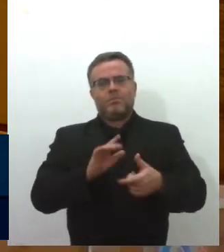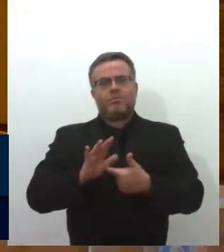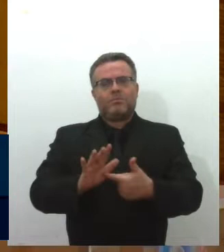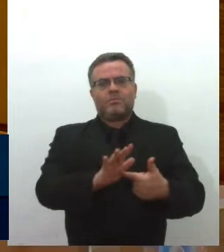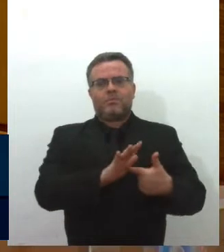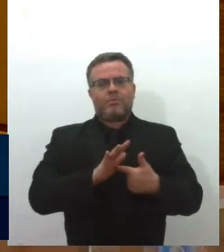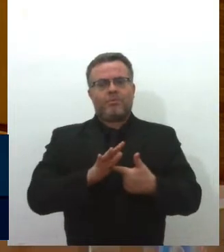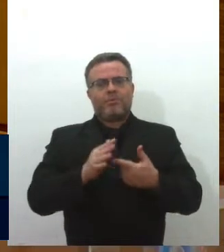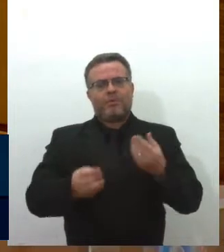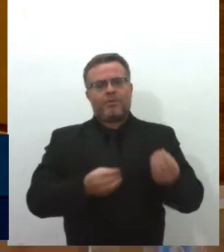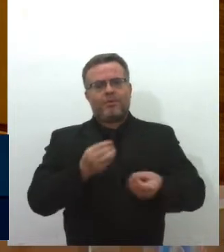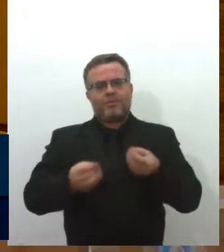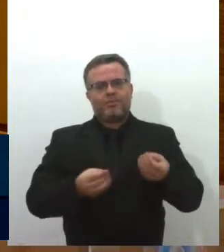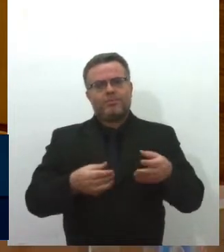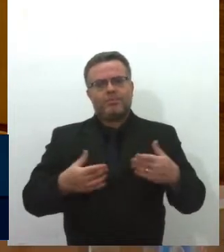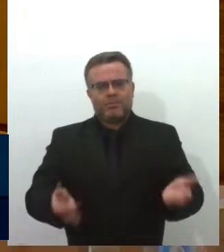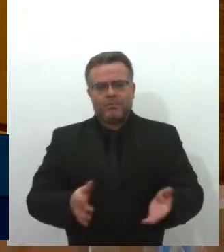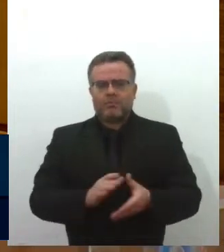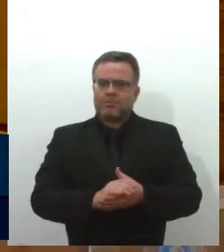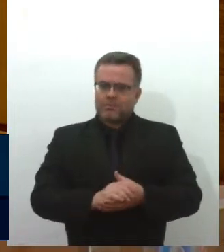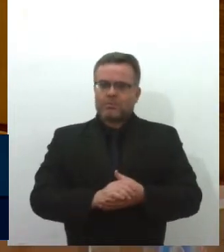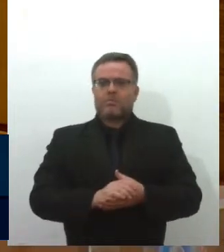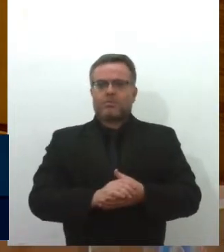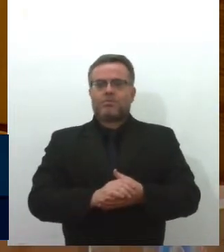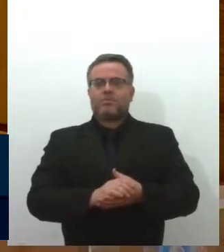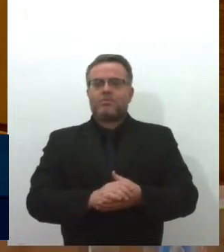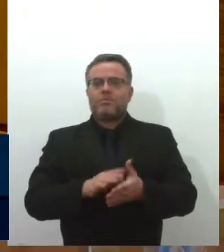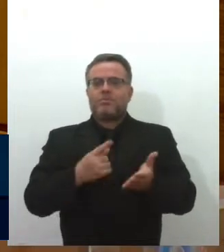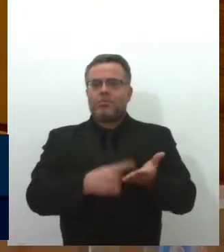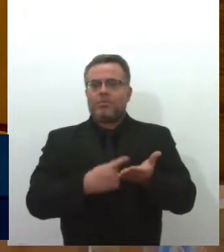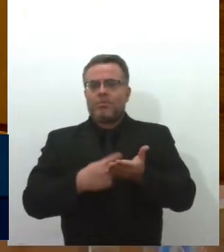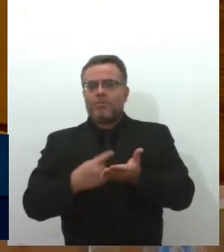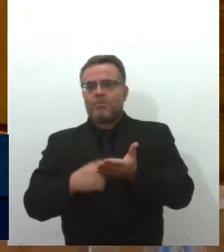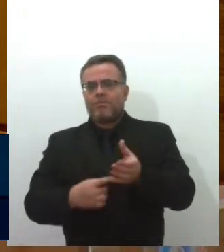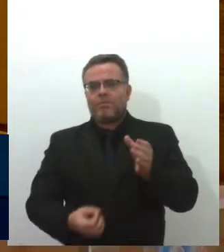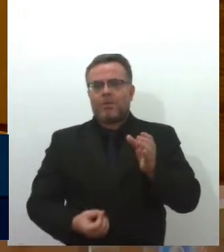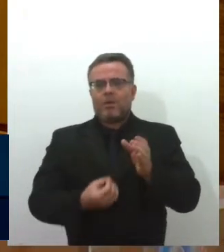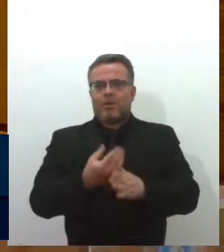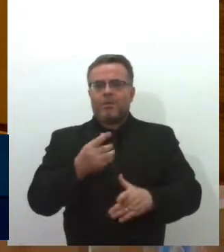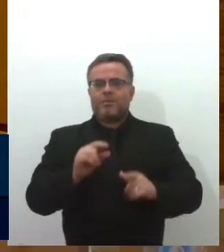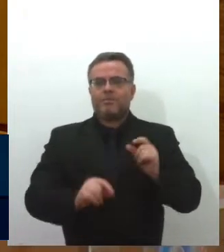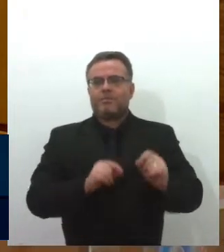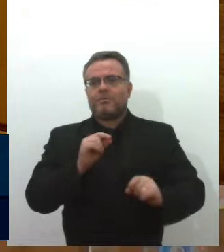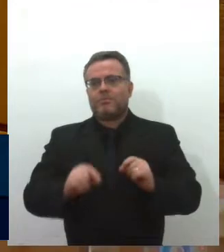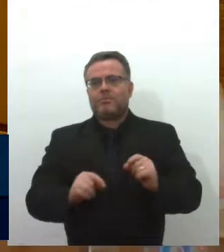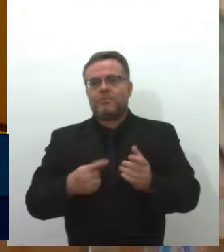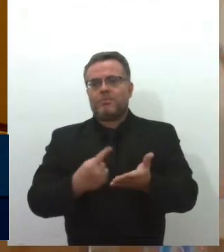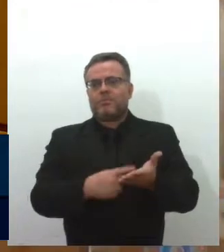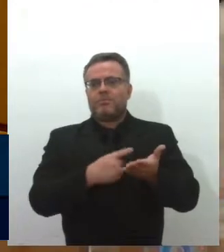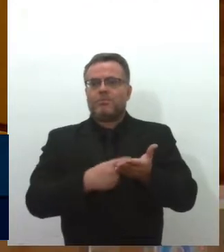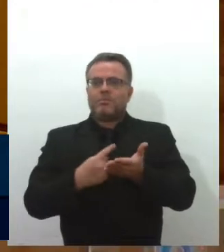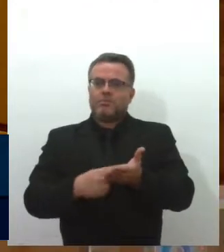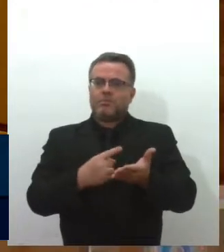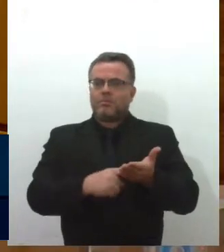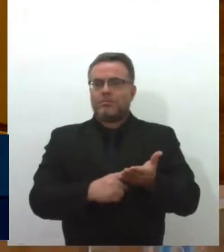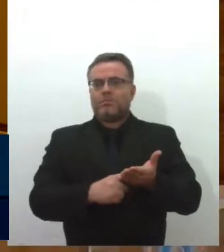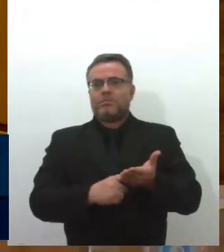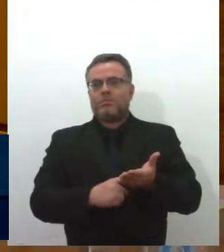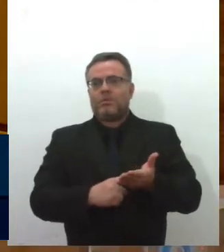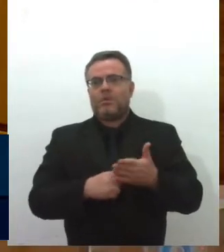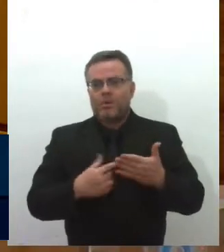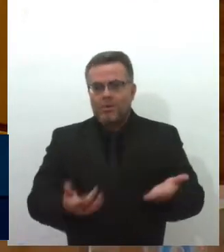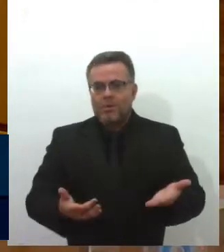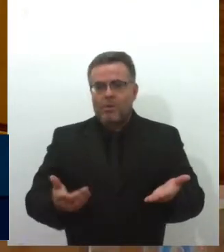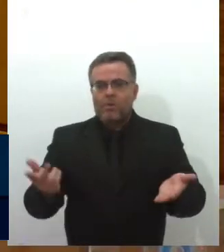outra tela já como uma consequência da criação dessa carteira do